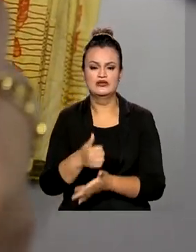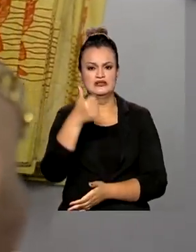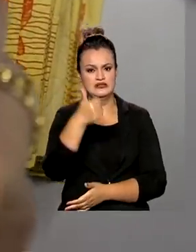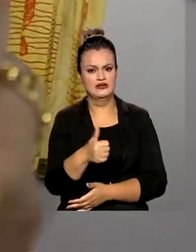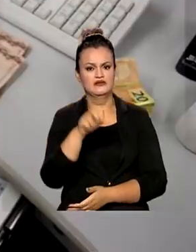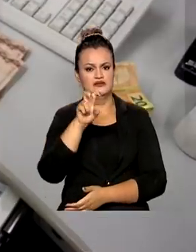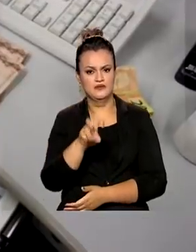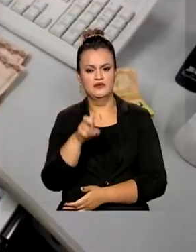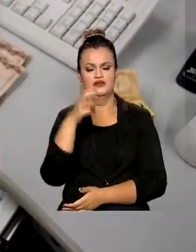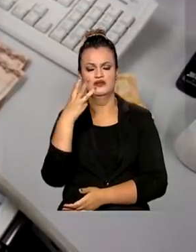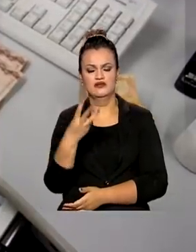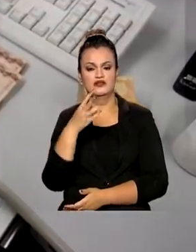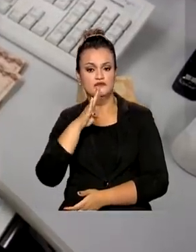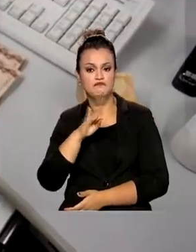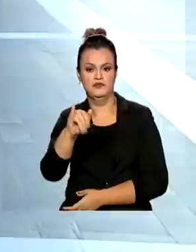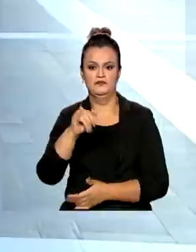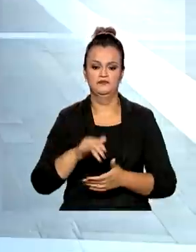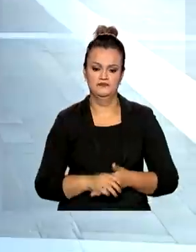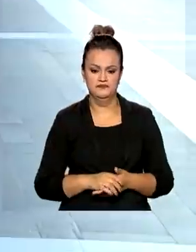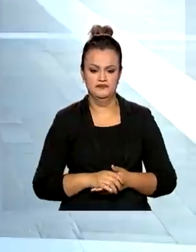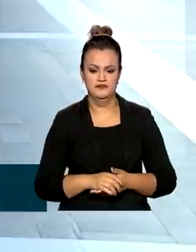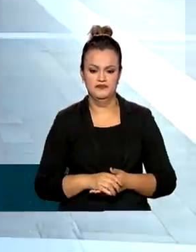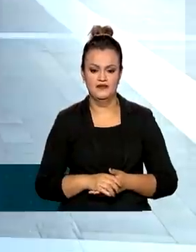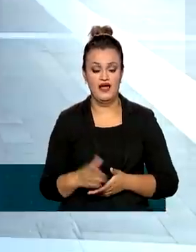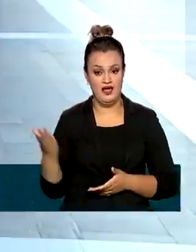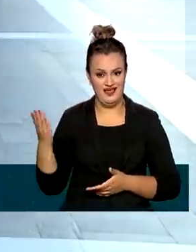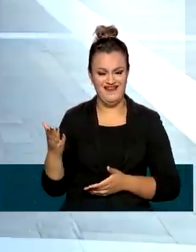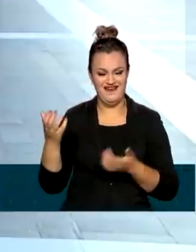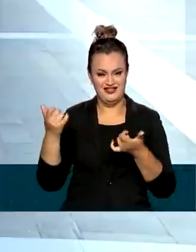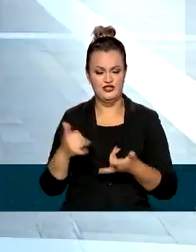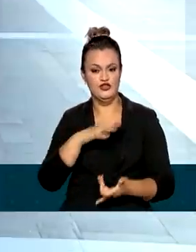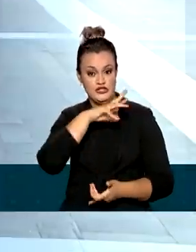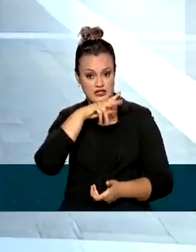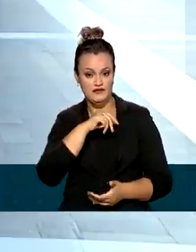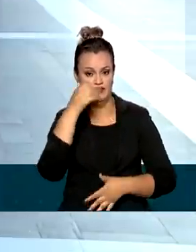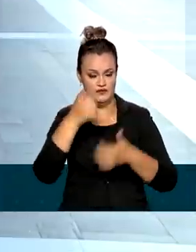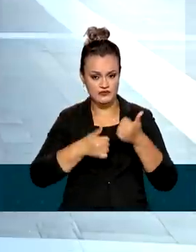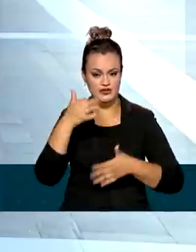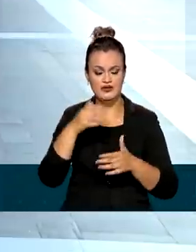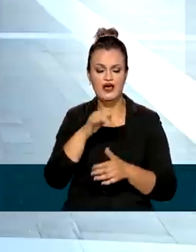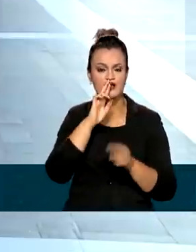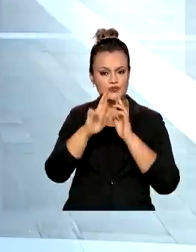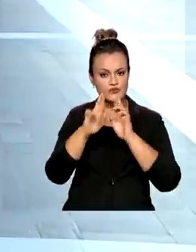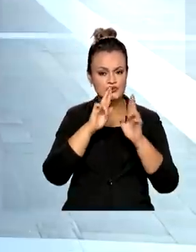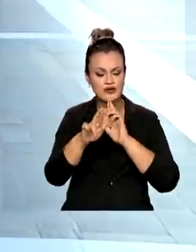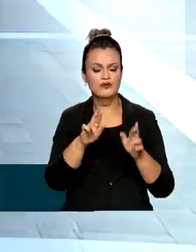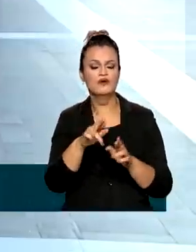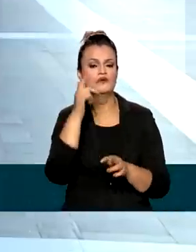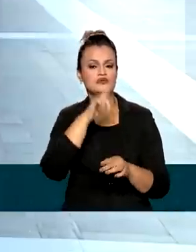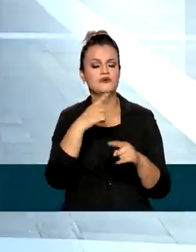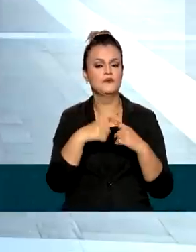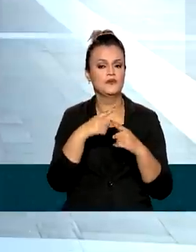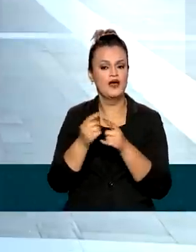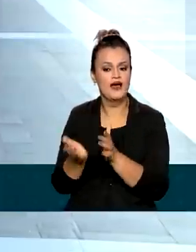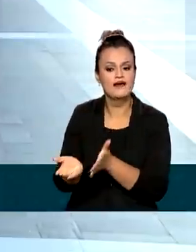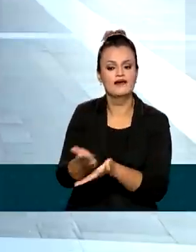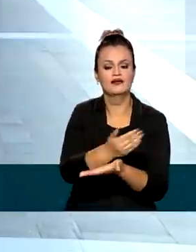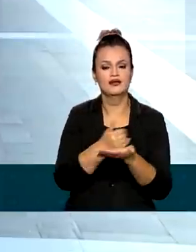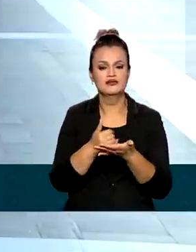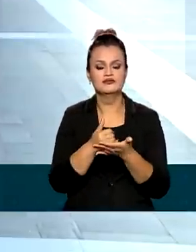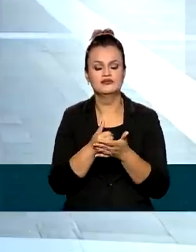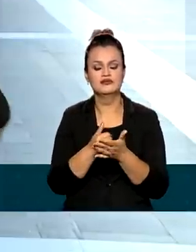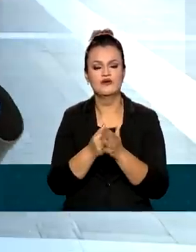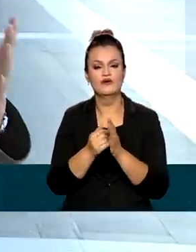153 bilhões. Segundo a Receita Federal, os resultados são explicados pelo aumento na arrecadação de dois